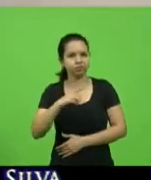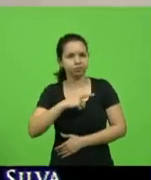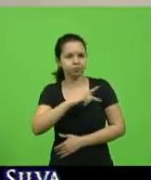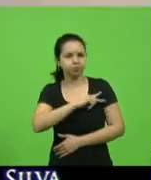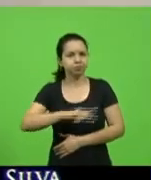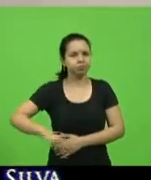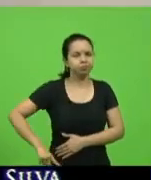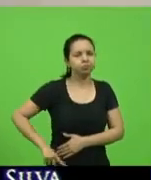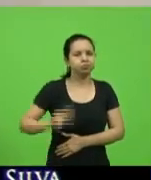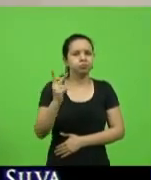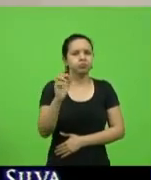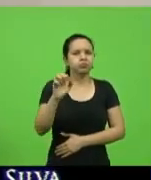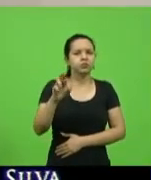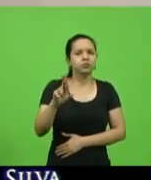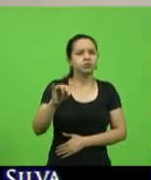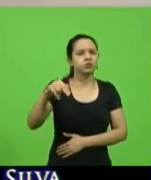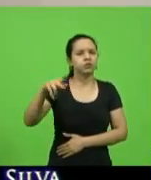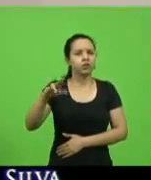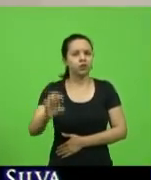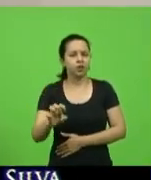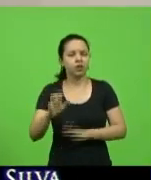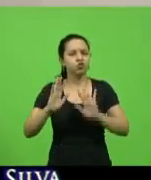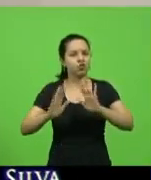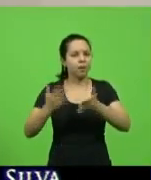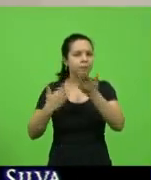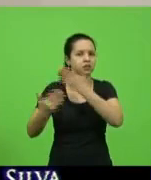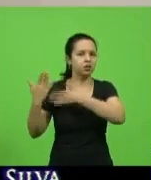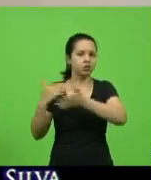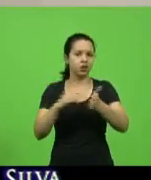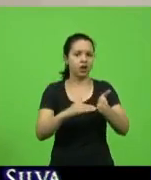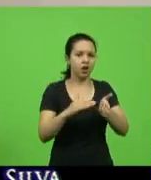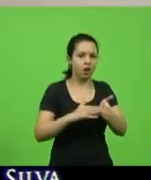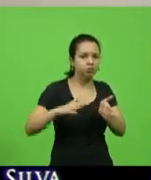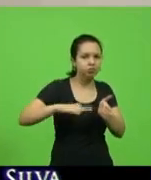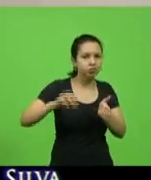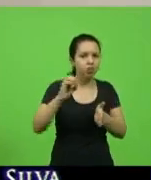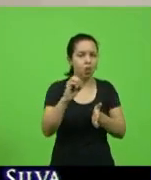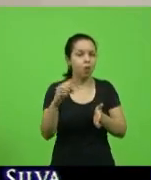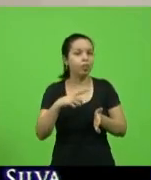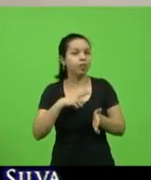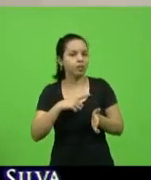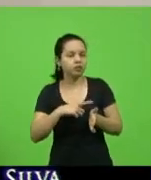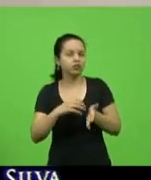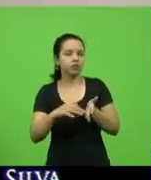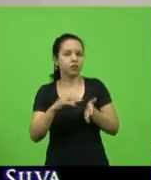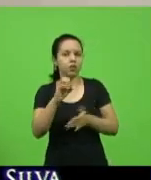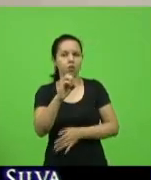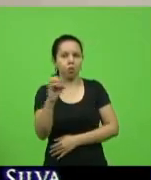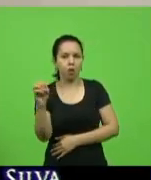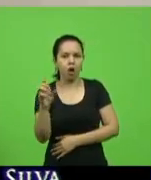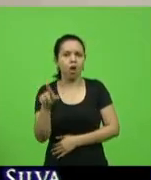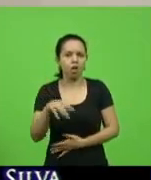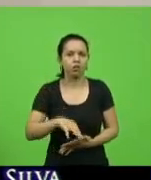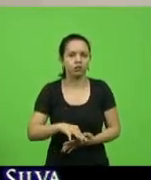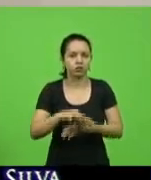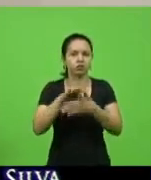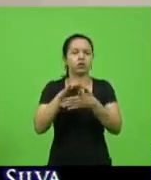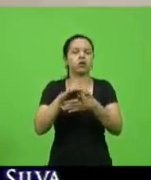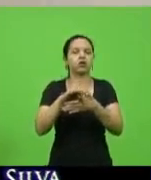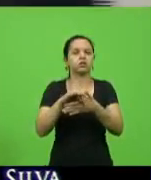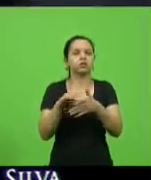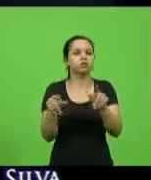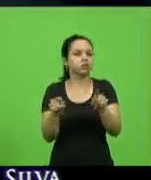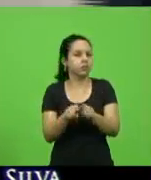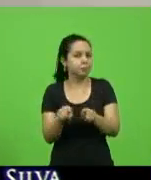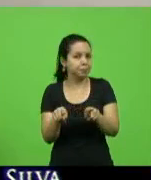que inclusive já foi nosso secretário do Oeste, quando tinha a secretaria do Oeste, uma grande liderança e uma empresa que